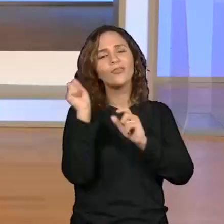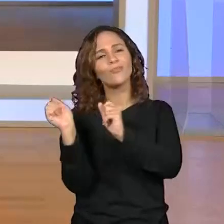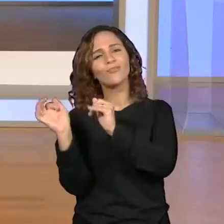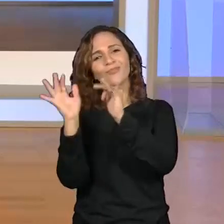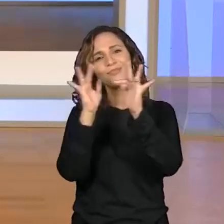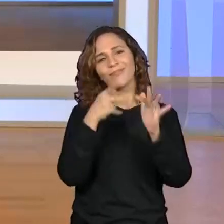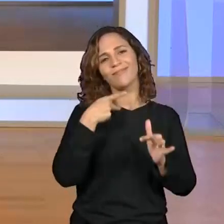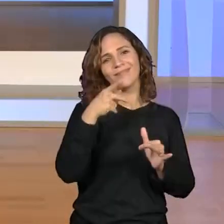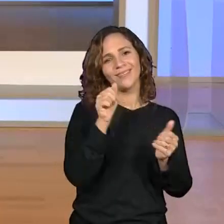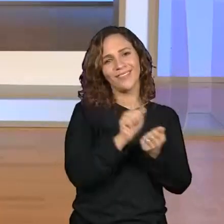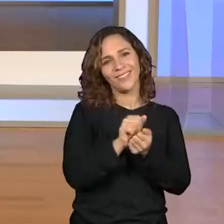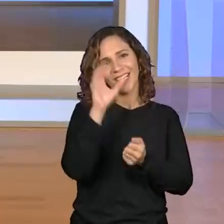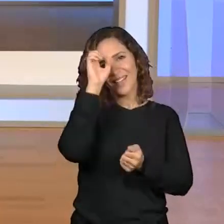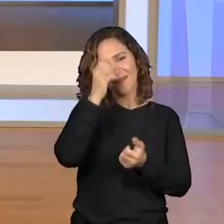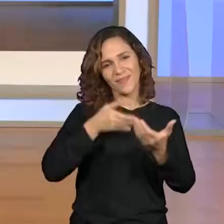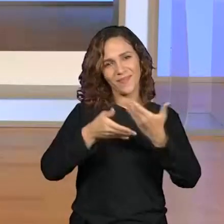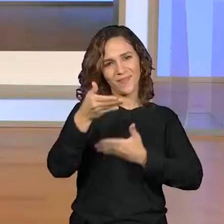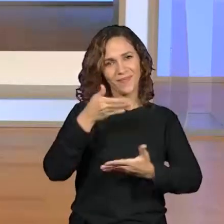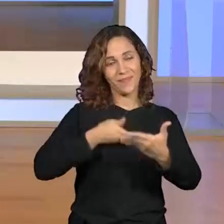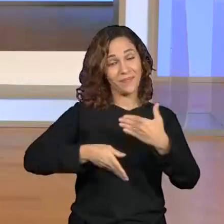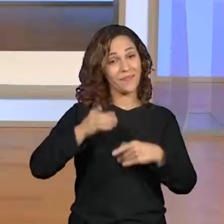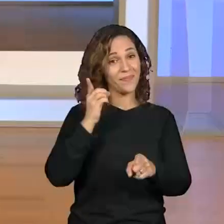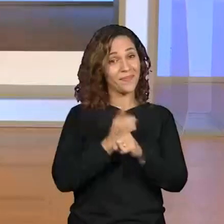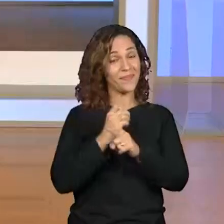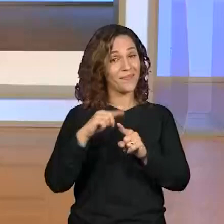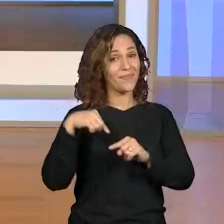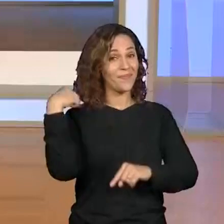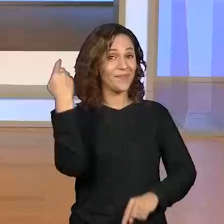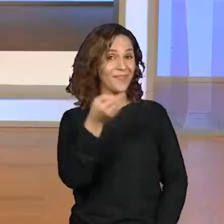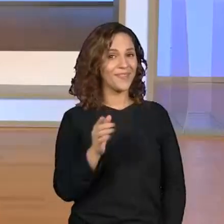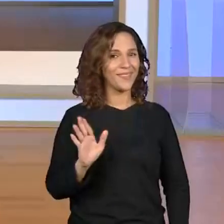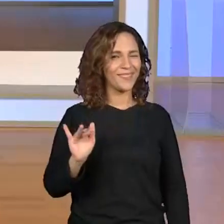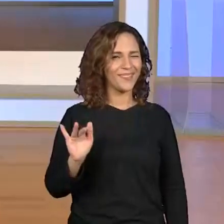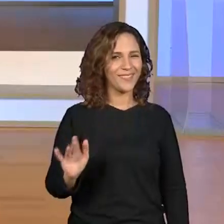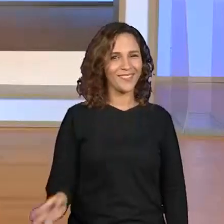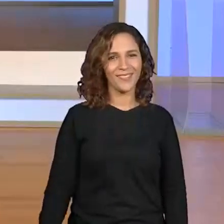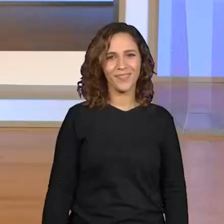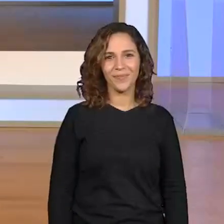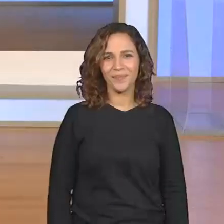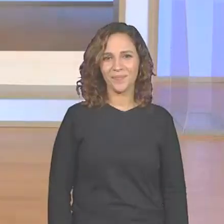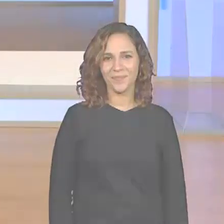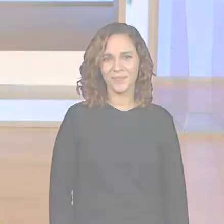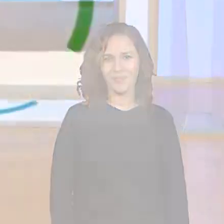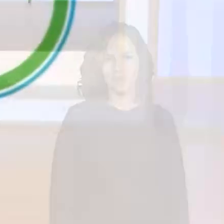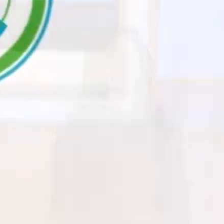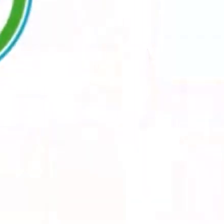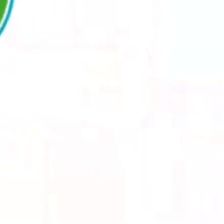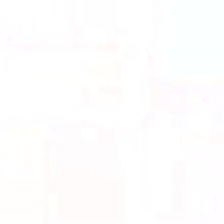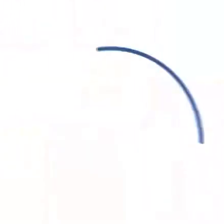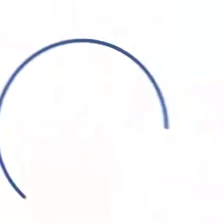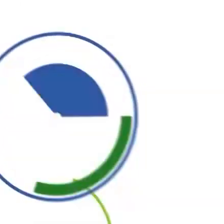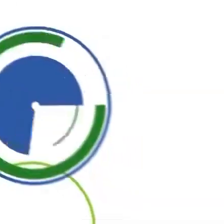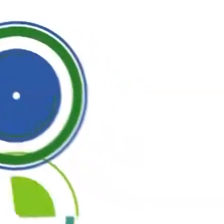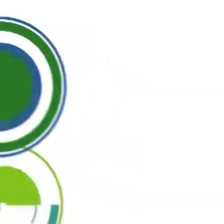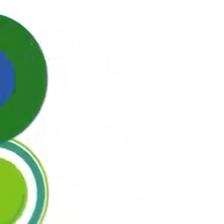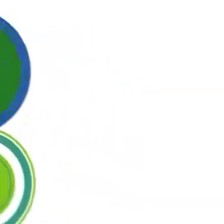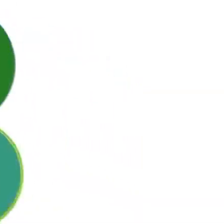juntinho, tá bom? Conto com vocês nas próximas aulas, galera. Tchau, tchau. Até a próxima. Tchau, tchau. Tchau.